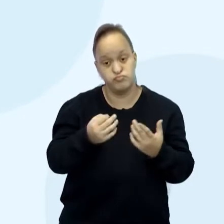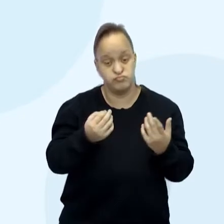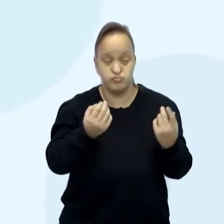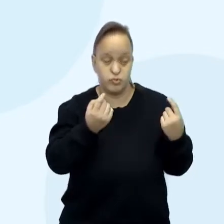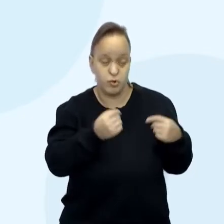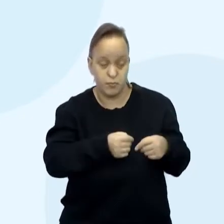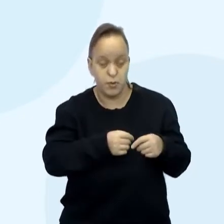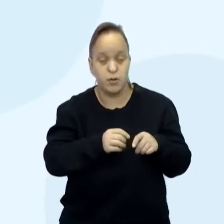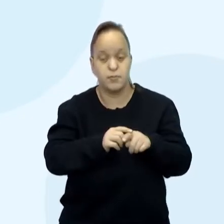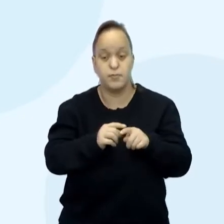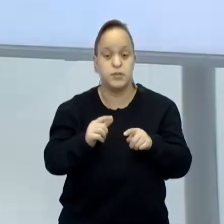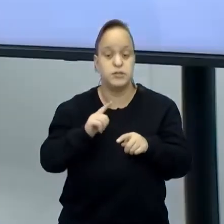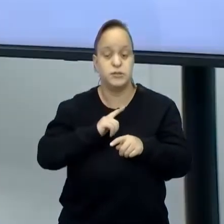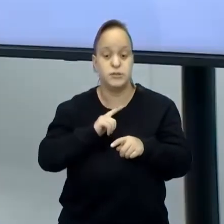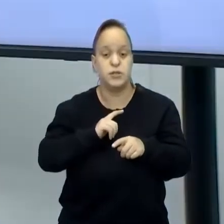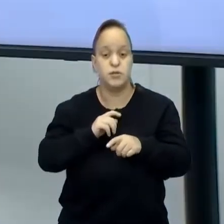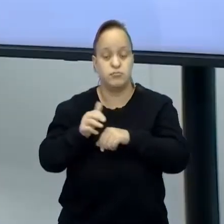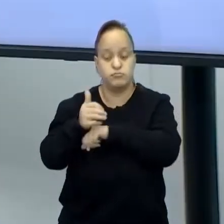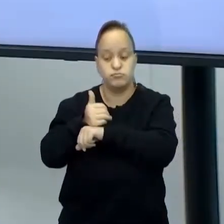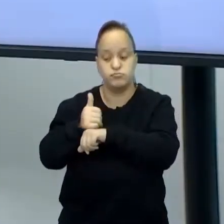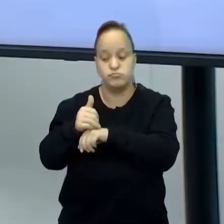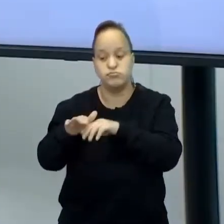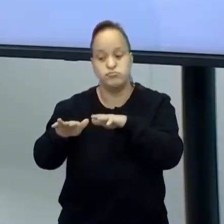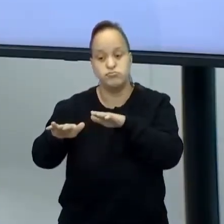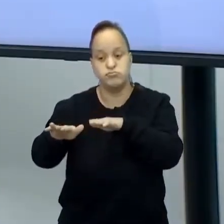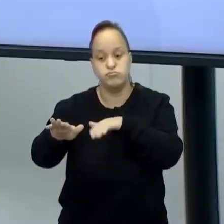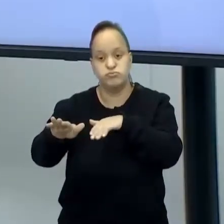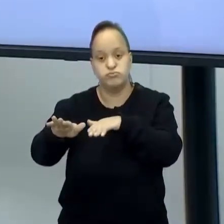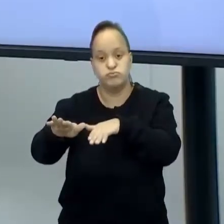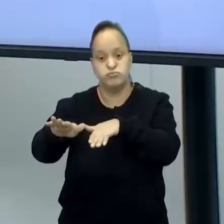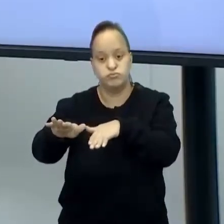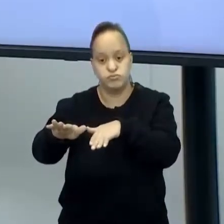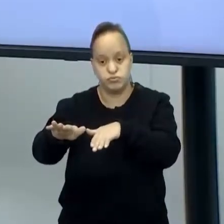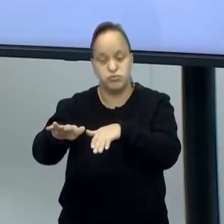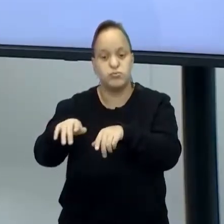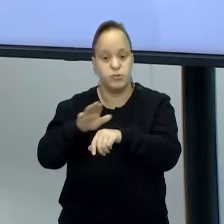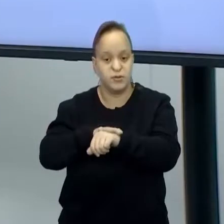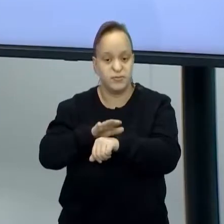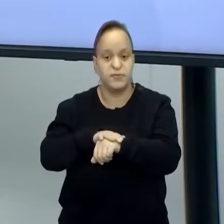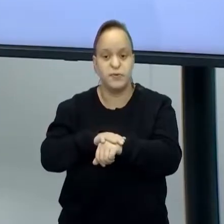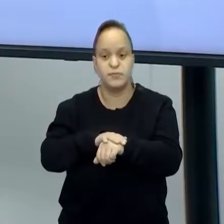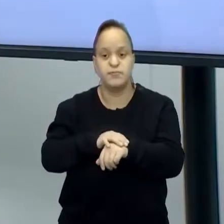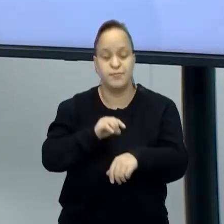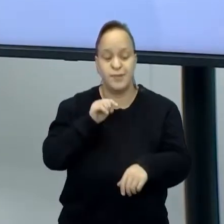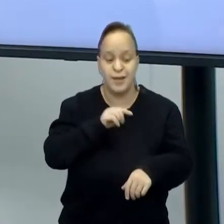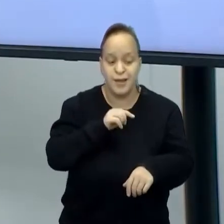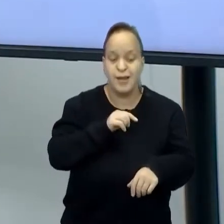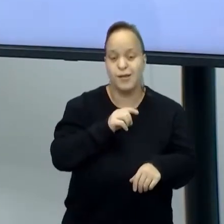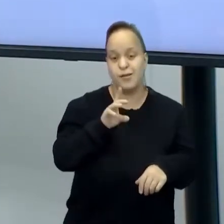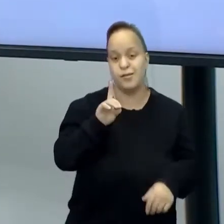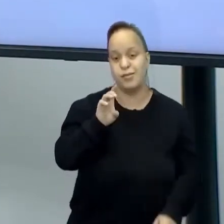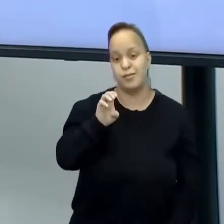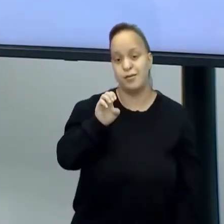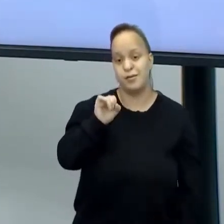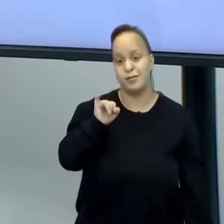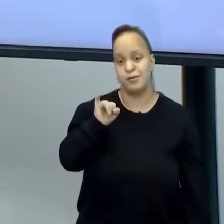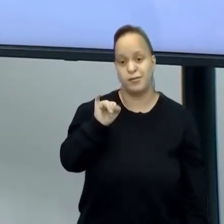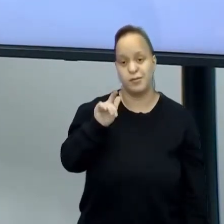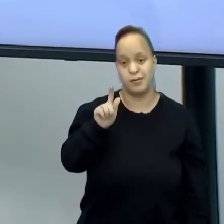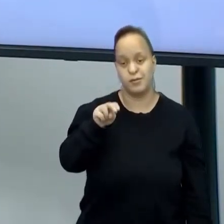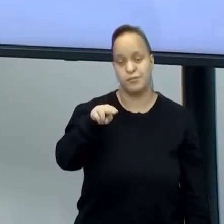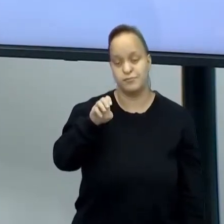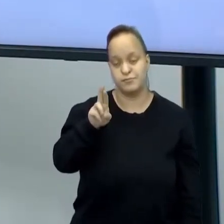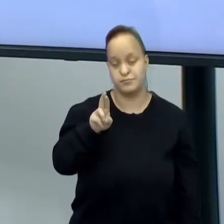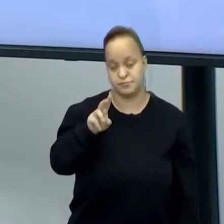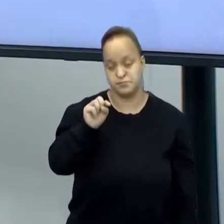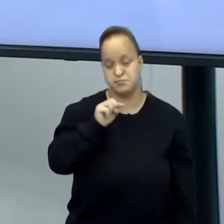fazem isso. E o design, ele pensa. Ele tem. Lembra a aula que nós falamos? A primeira aula aqui dessa